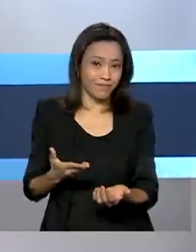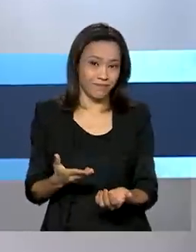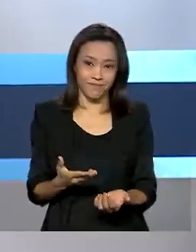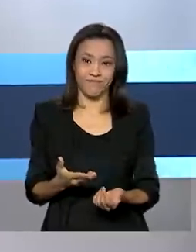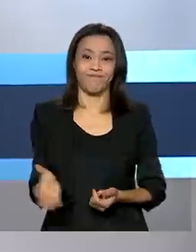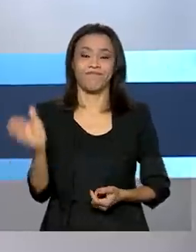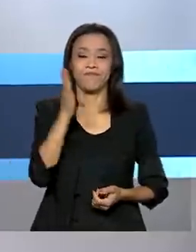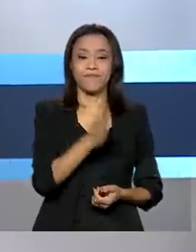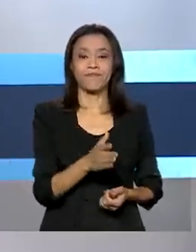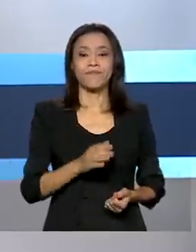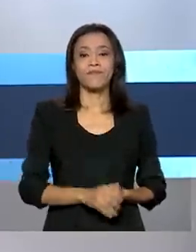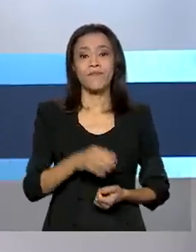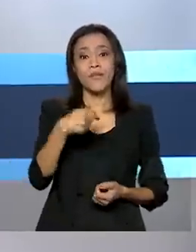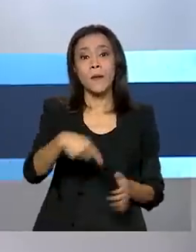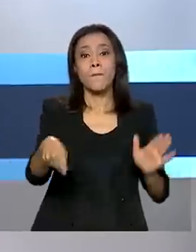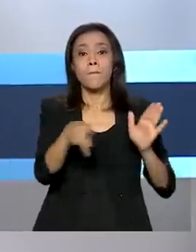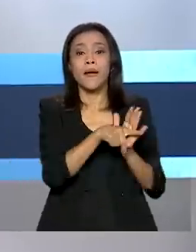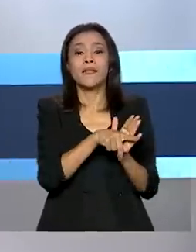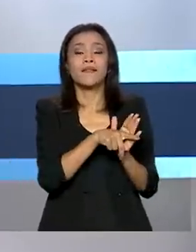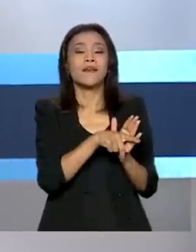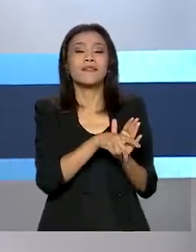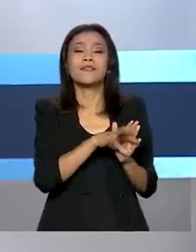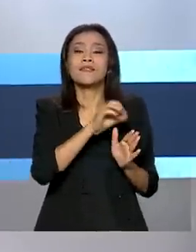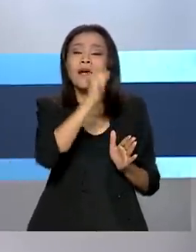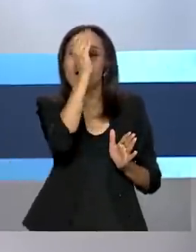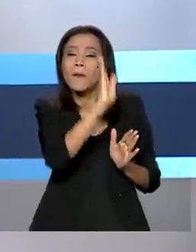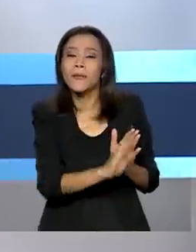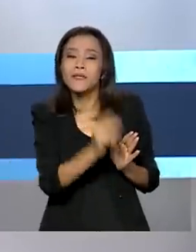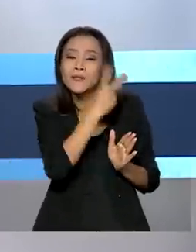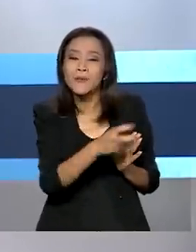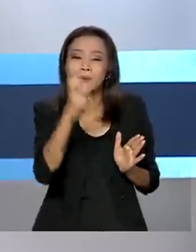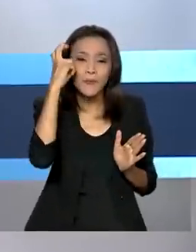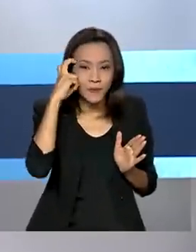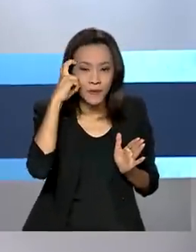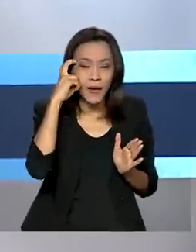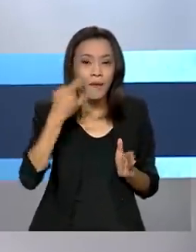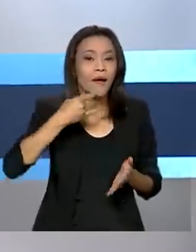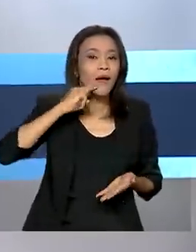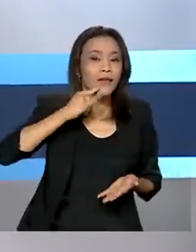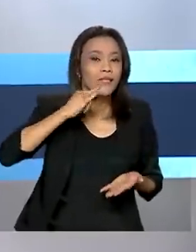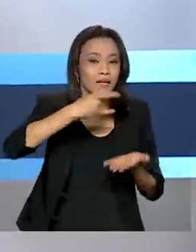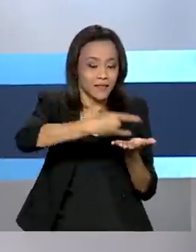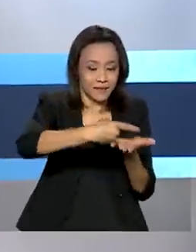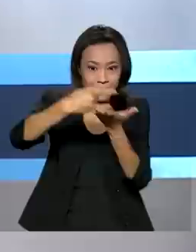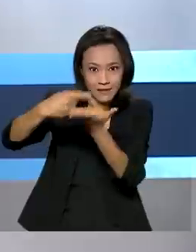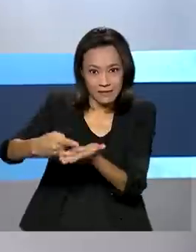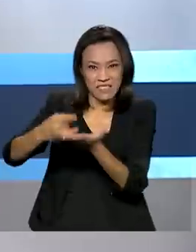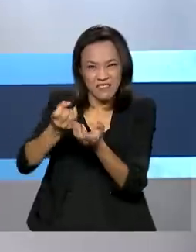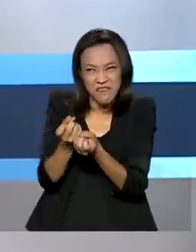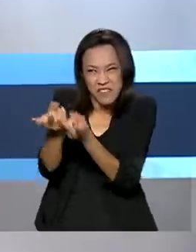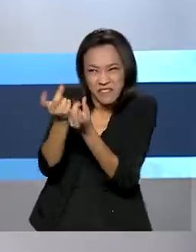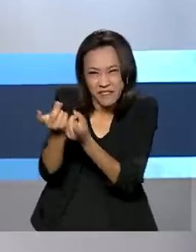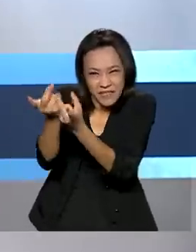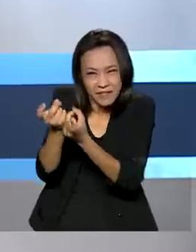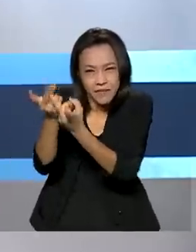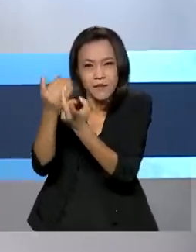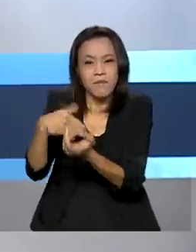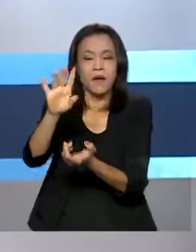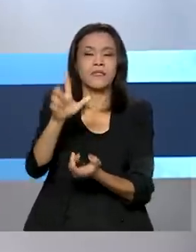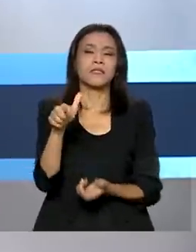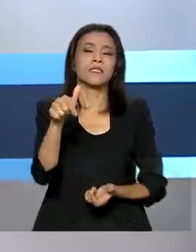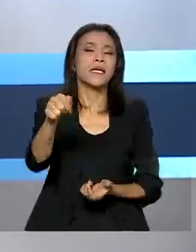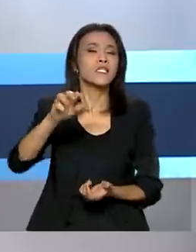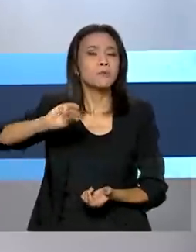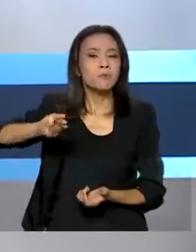Patrimônio cultural do país, a cachaça teve um aumento significativo na exportação. Foram mais de 7 milhões de